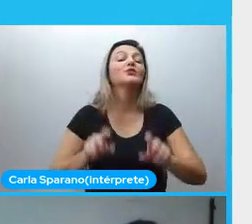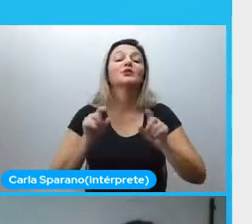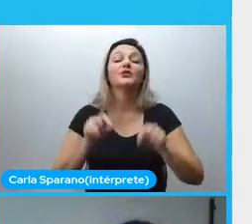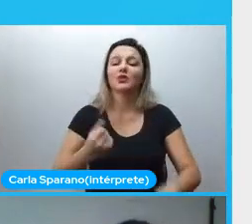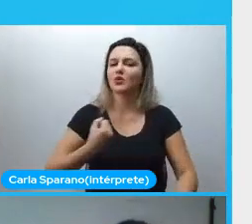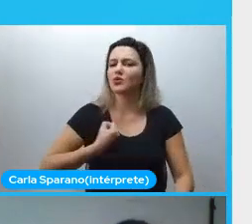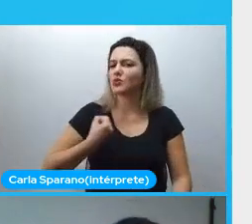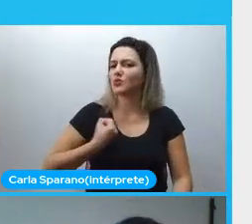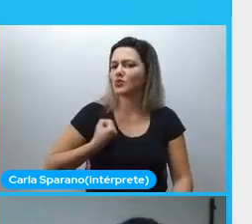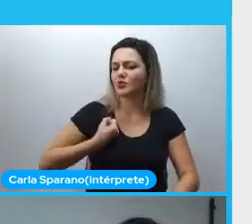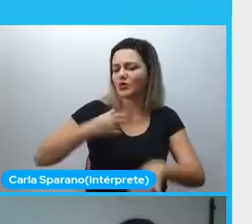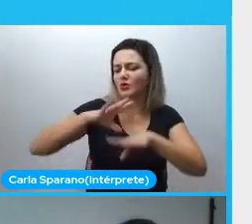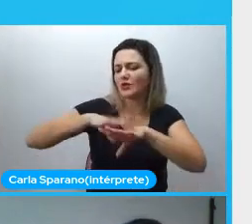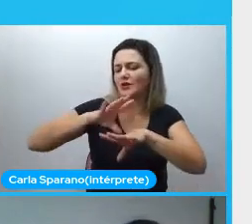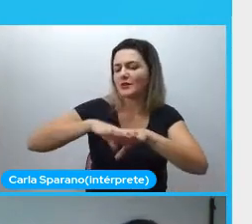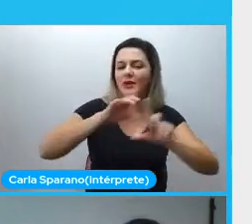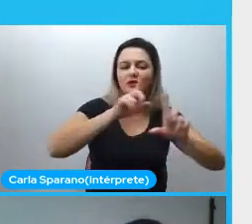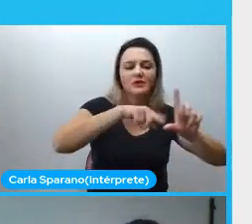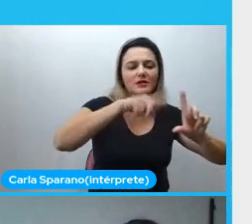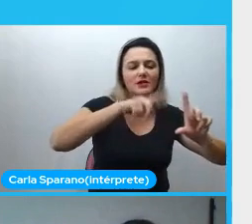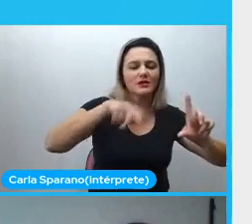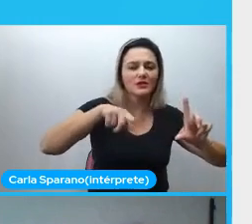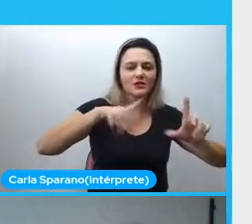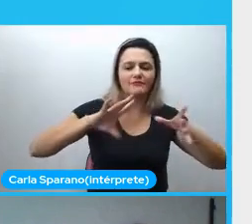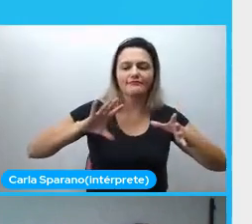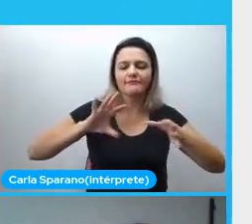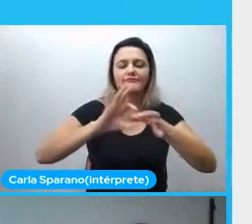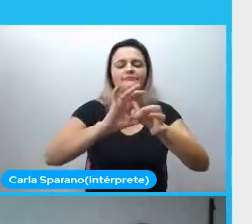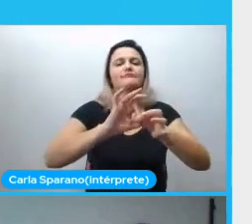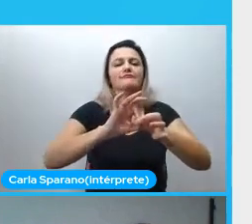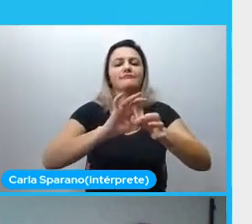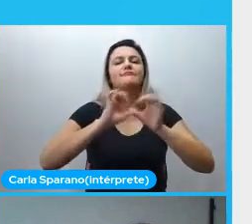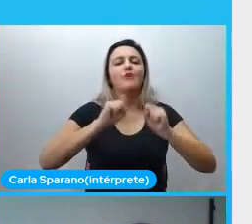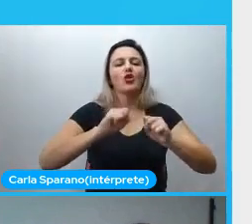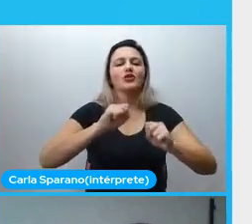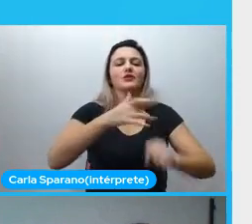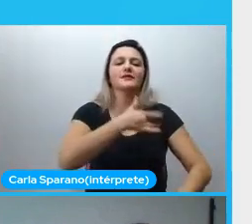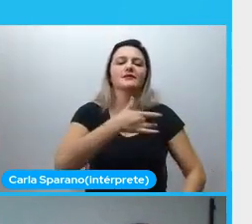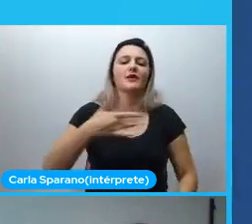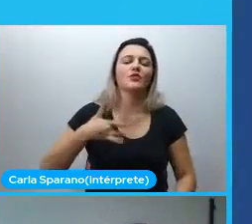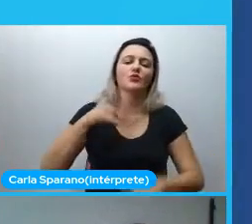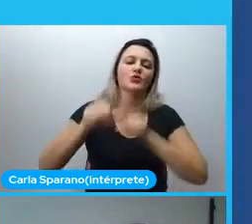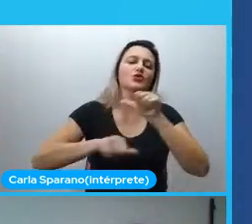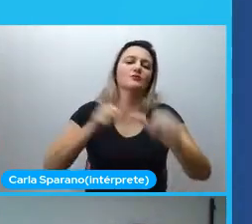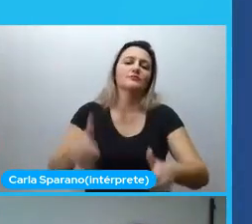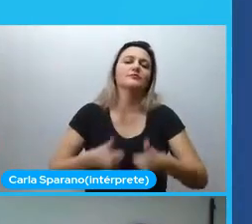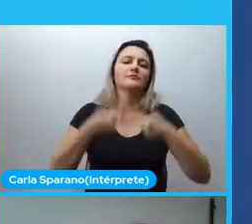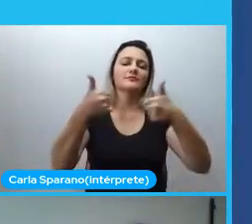matemática e estatística, podem transformar a saúde também, e computação, claro.